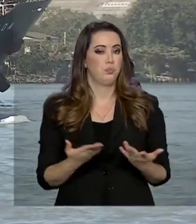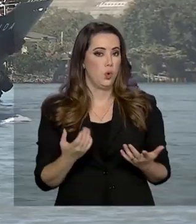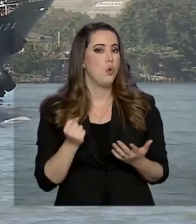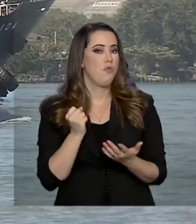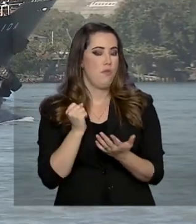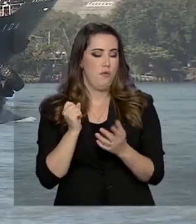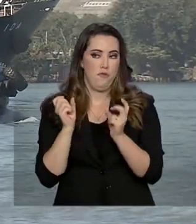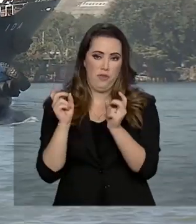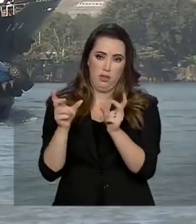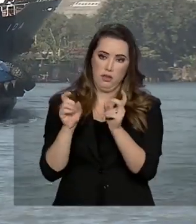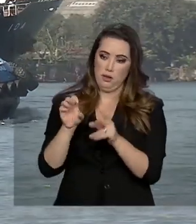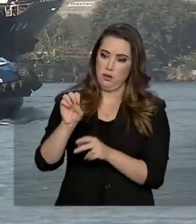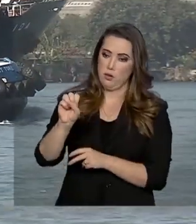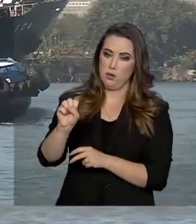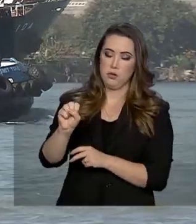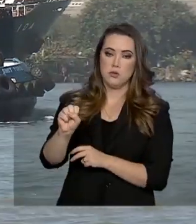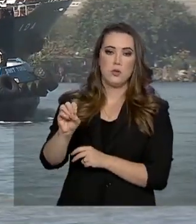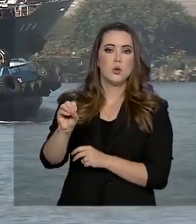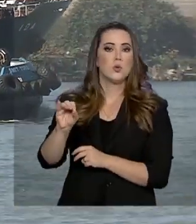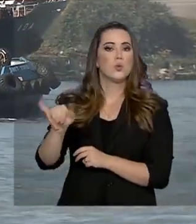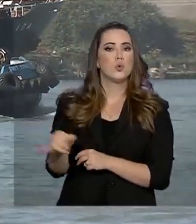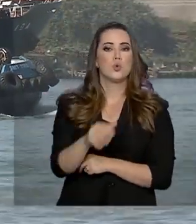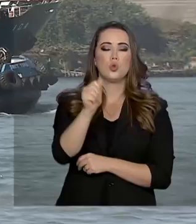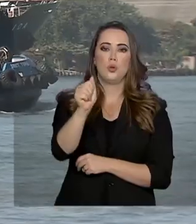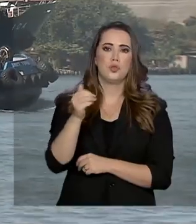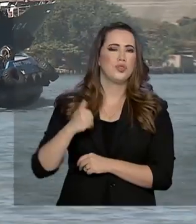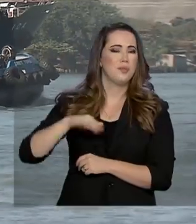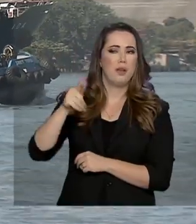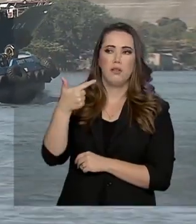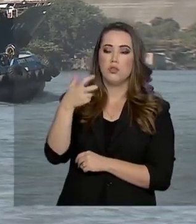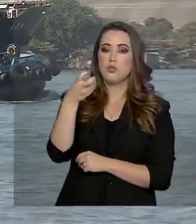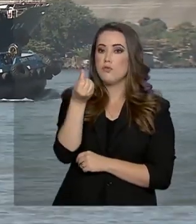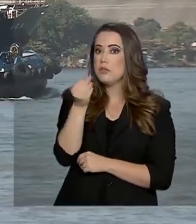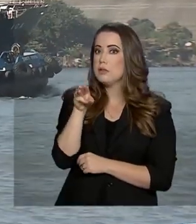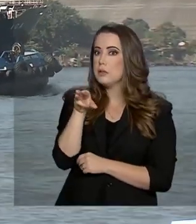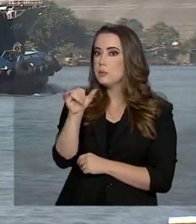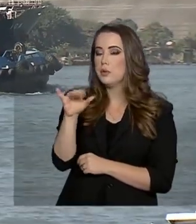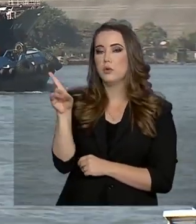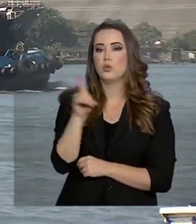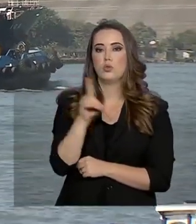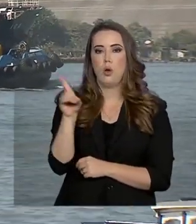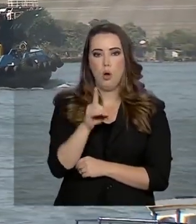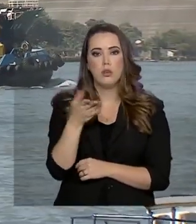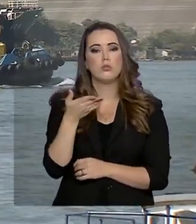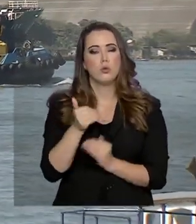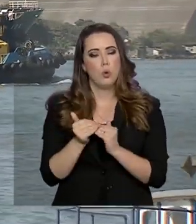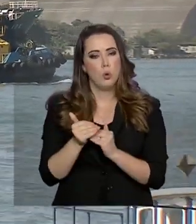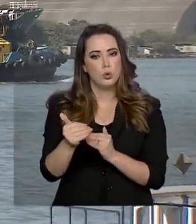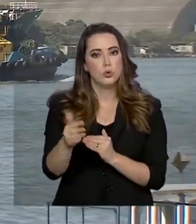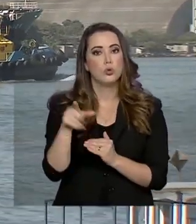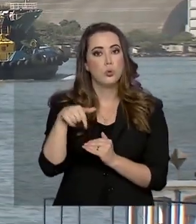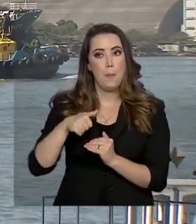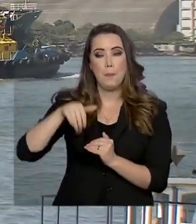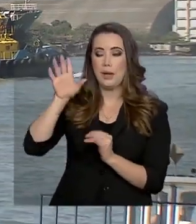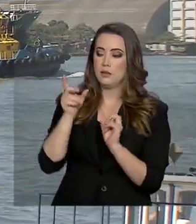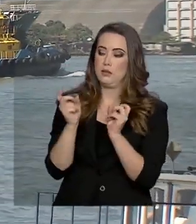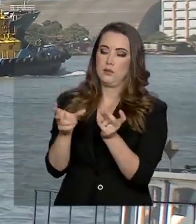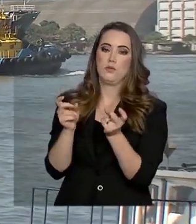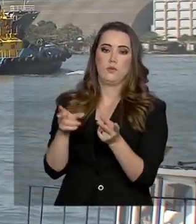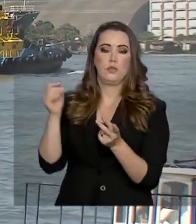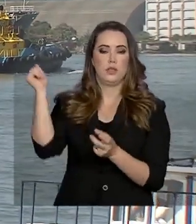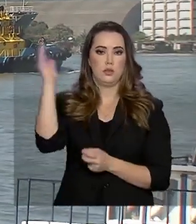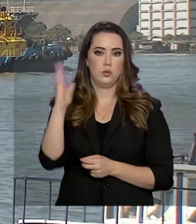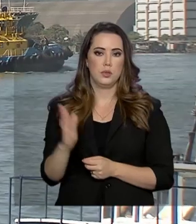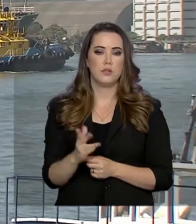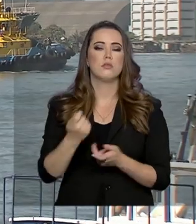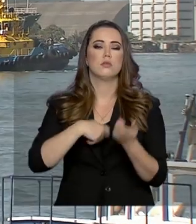e gerou uma receita de mais de 26 bilhões de dólares. O produto continua sendo destaque nas exportações e na